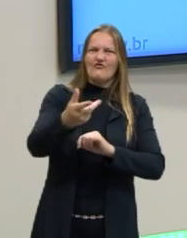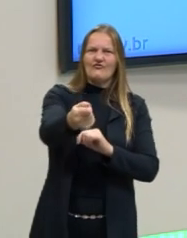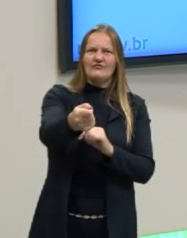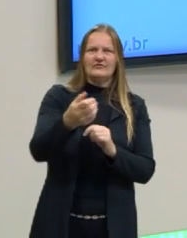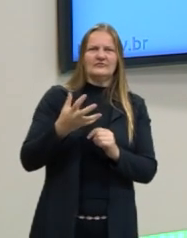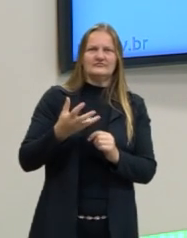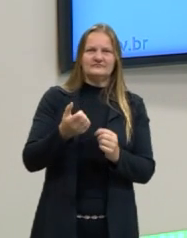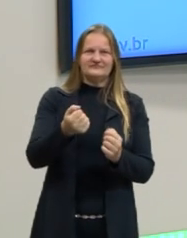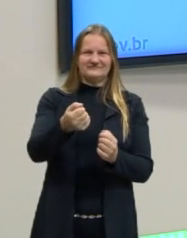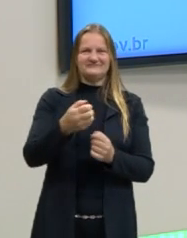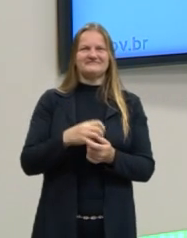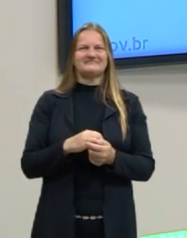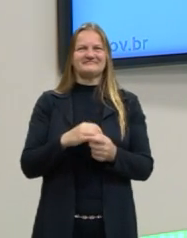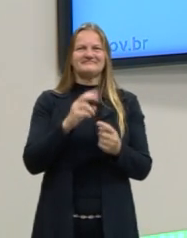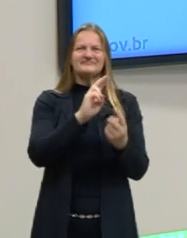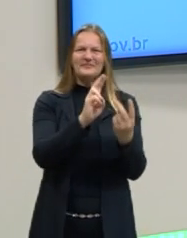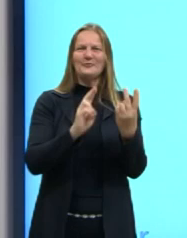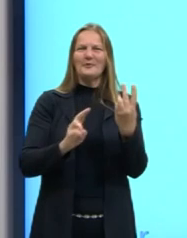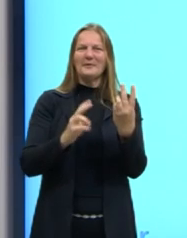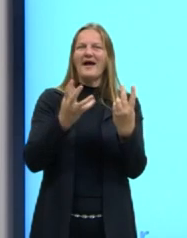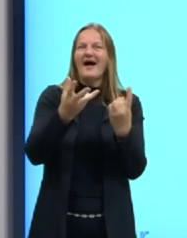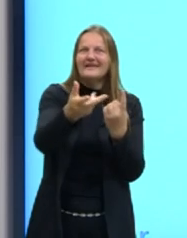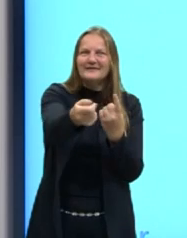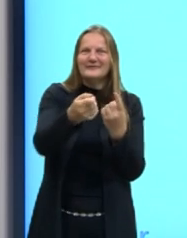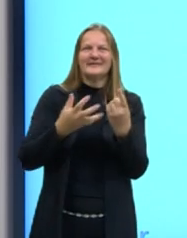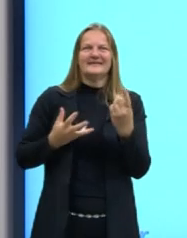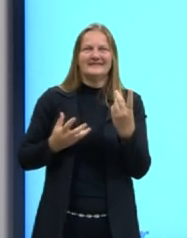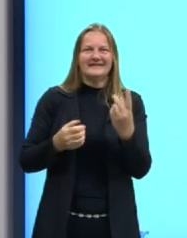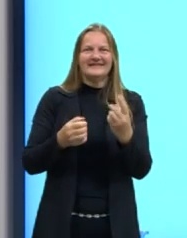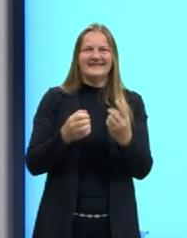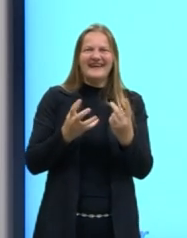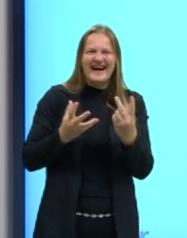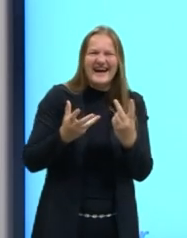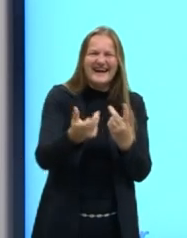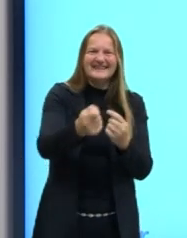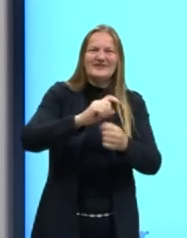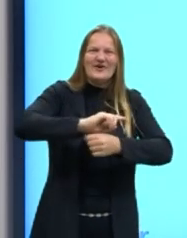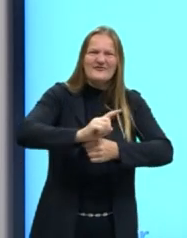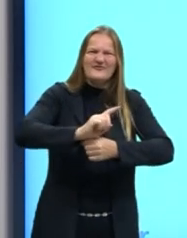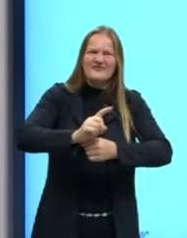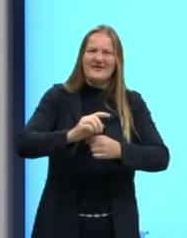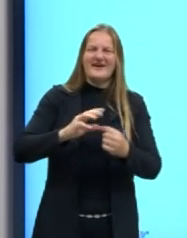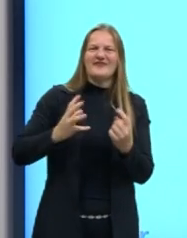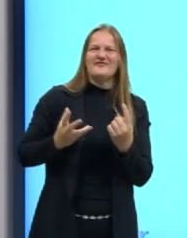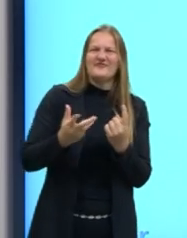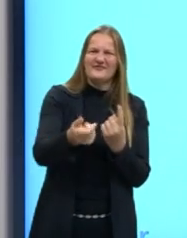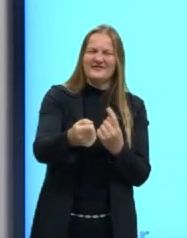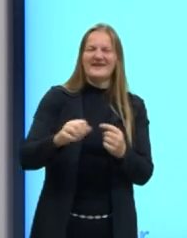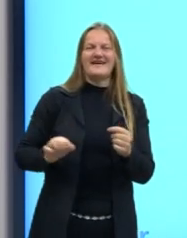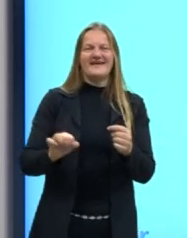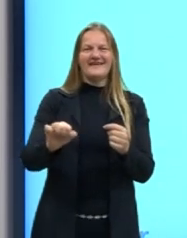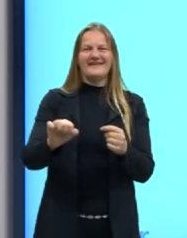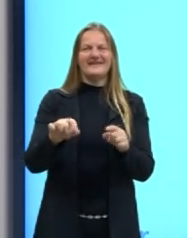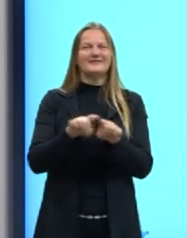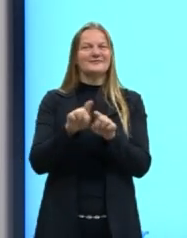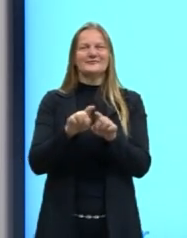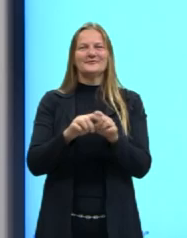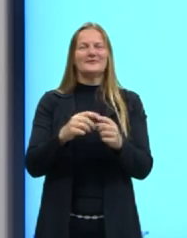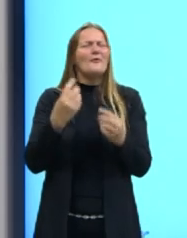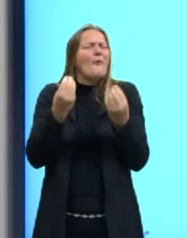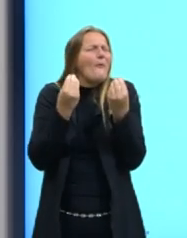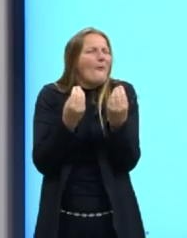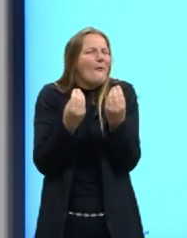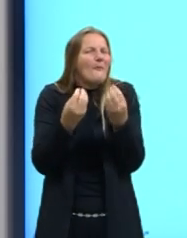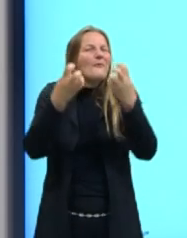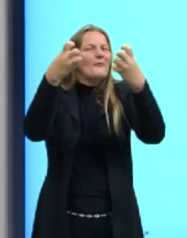fala, é acelerador, o freio também é acelerador, o acelerador e a marcha também. Como assim?